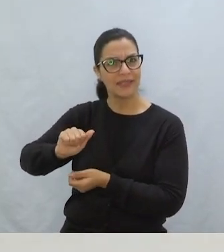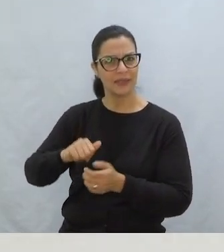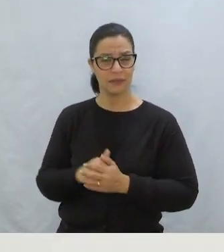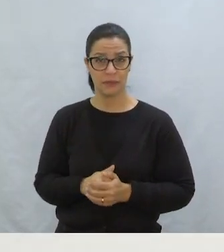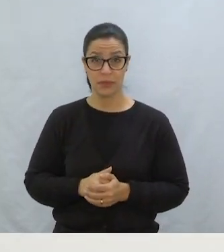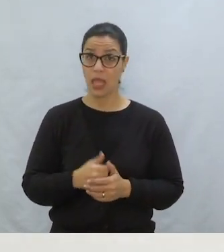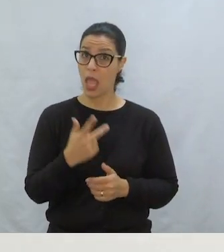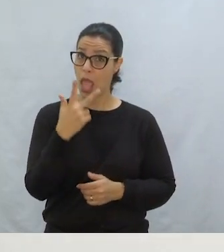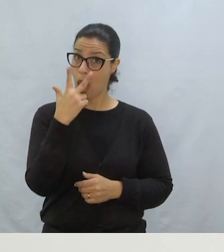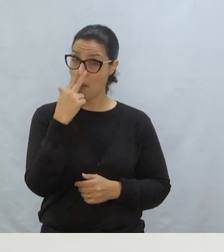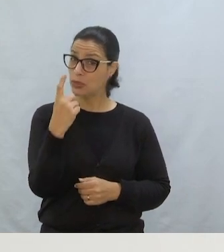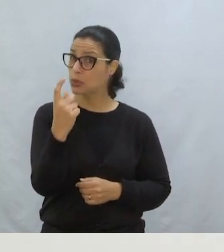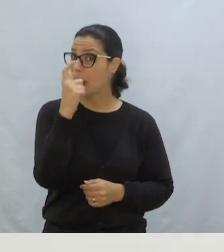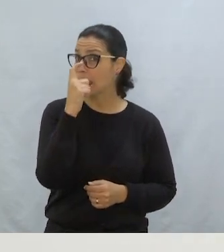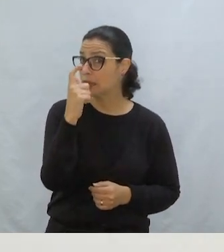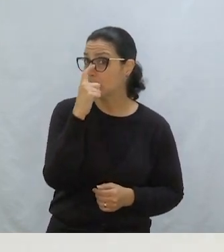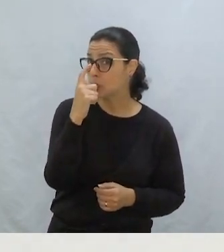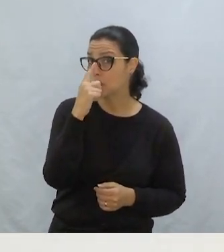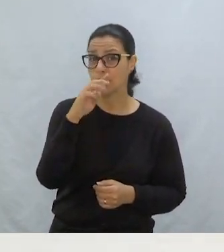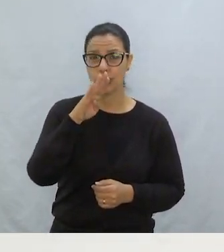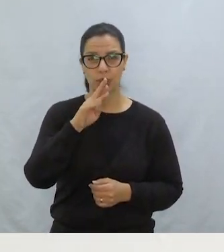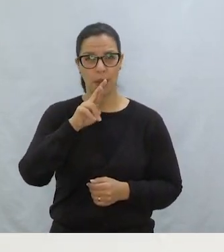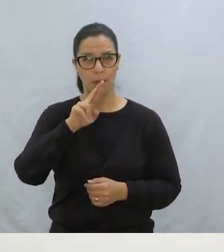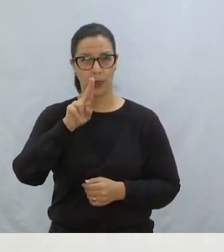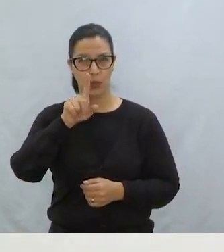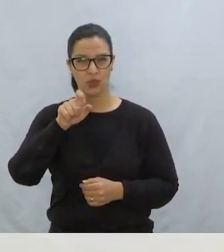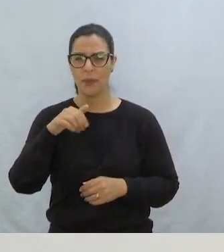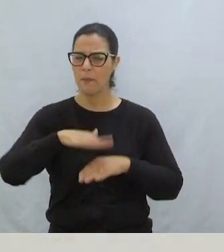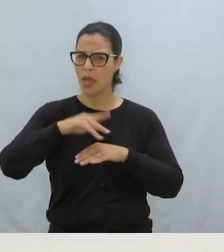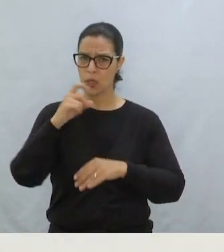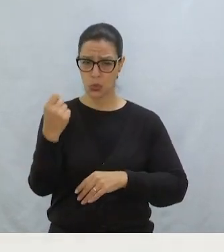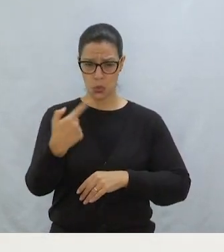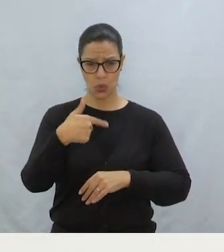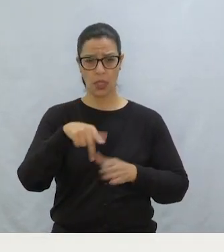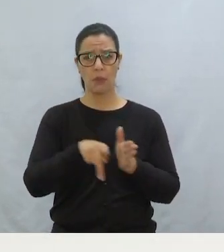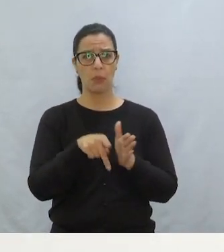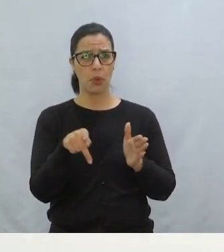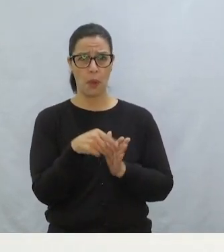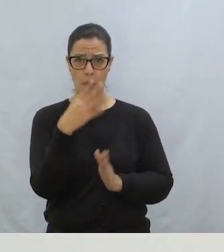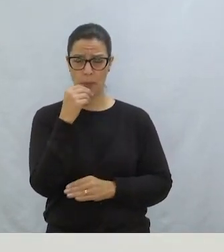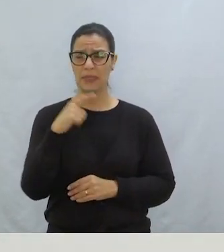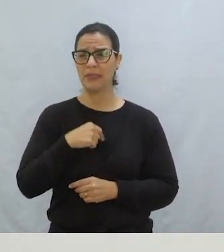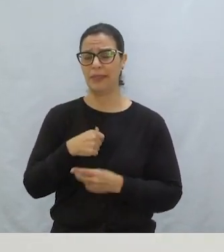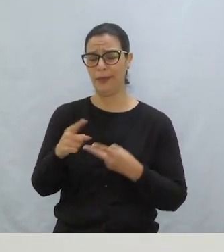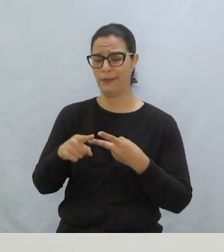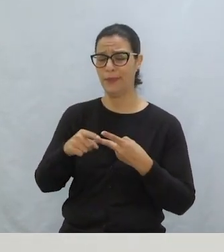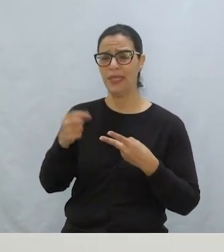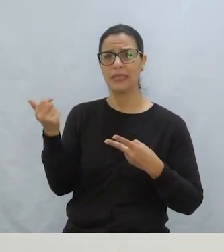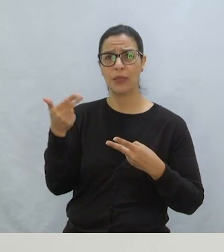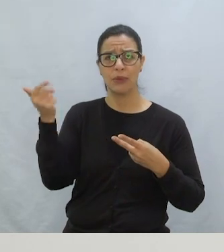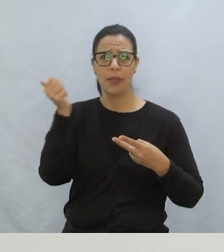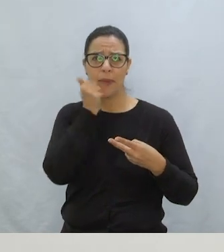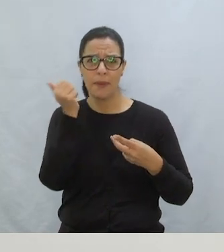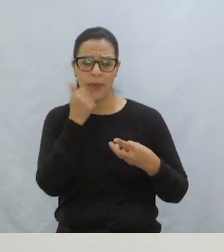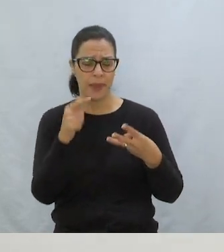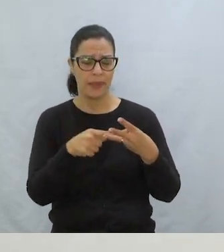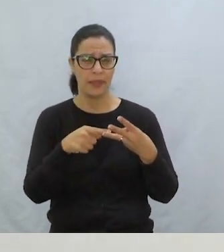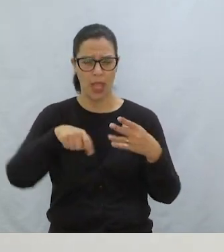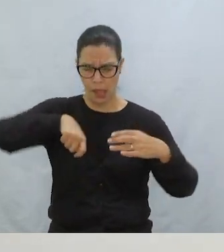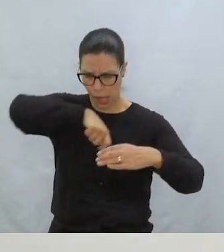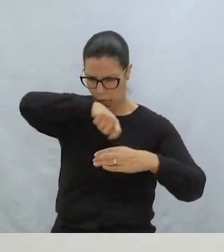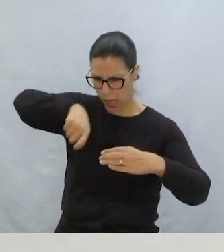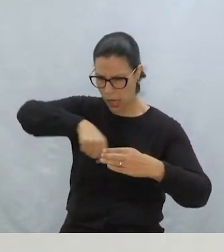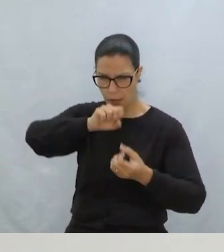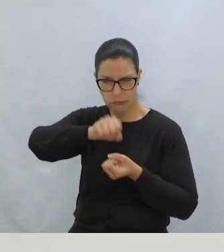Acho que as bruxas ganham de mim Tem muito mais bruxas, madrastas, feiticeiras